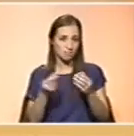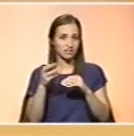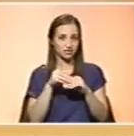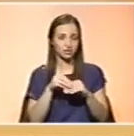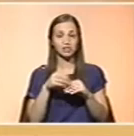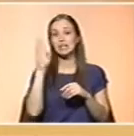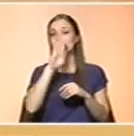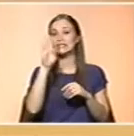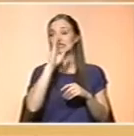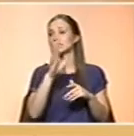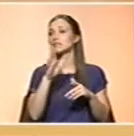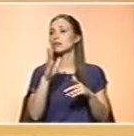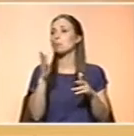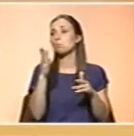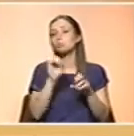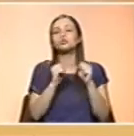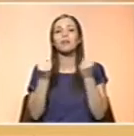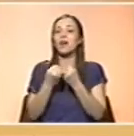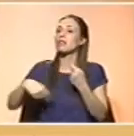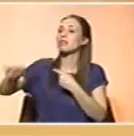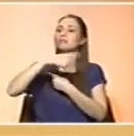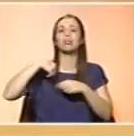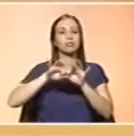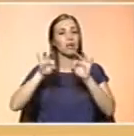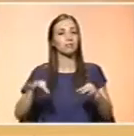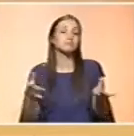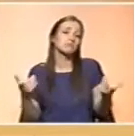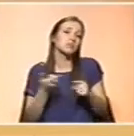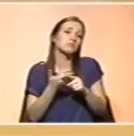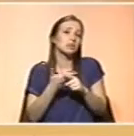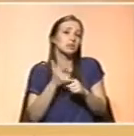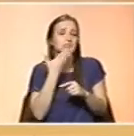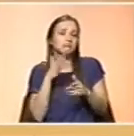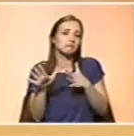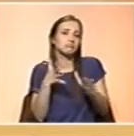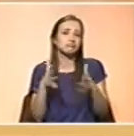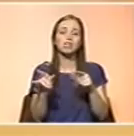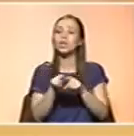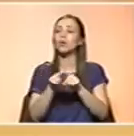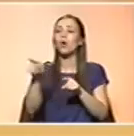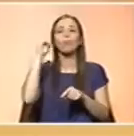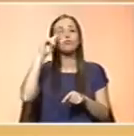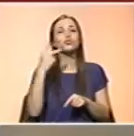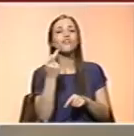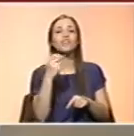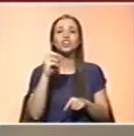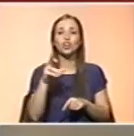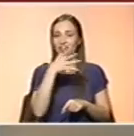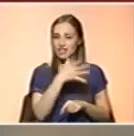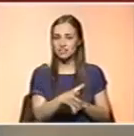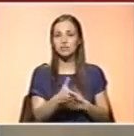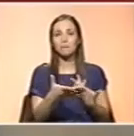sociedade como a nossa, provavelmente o interesse é relativo. E, como dizia há bocado o professor Vitor, de facto,